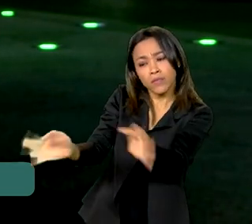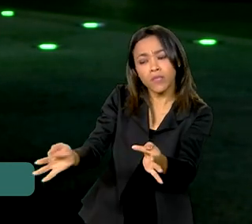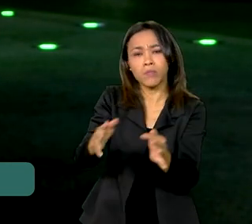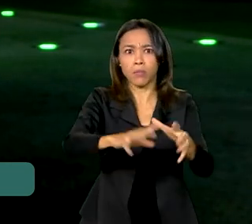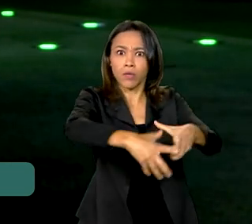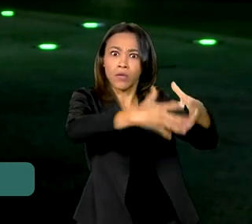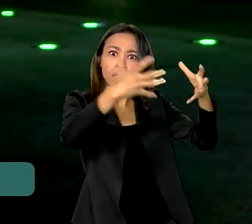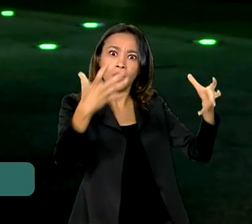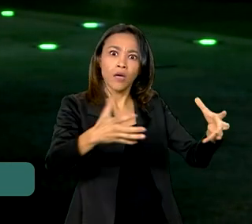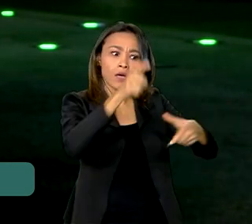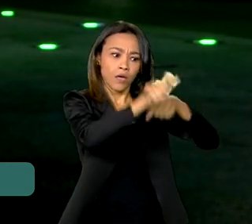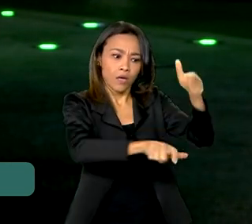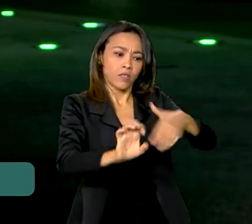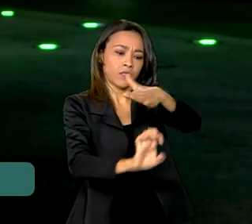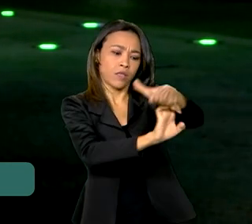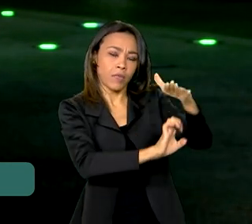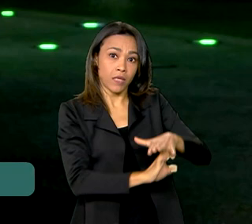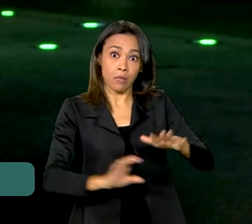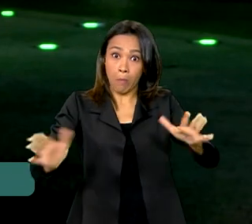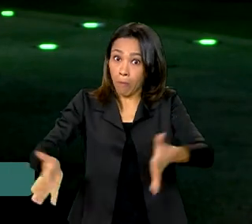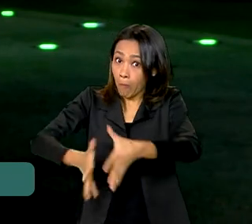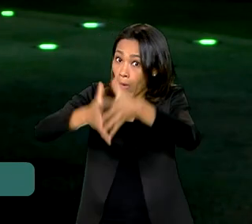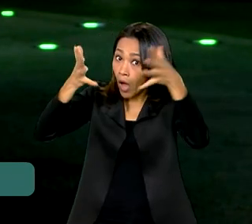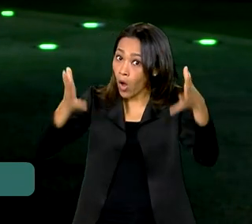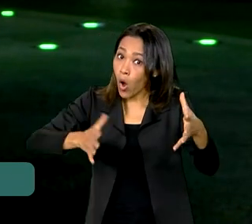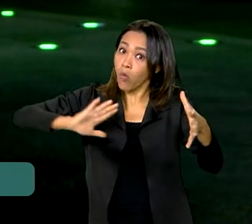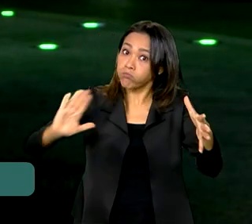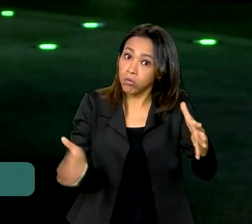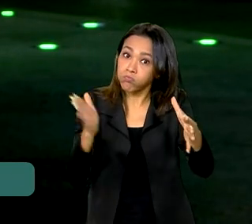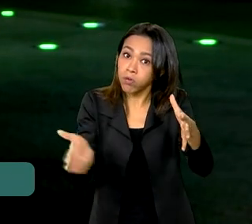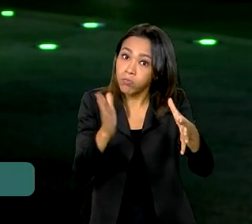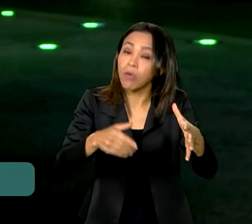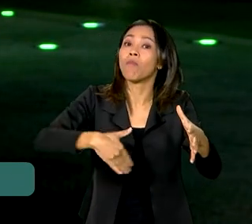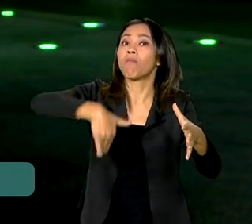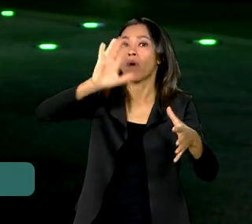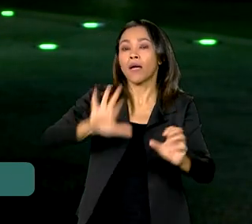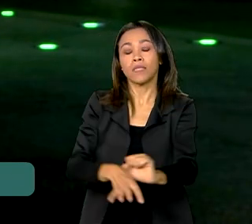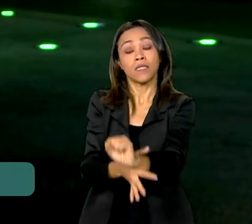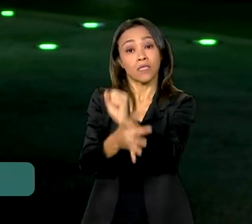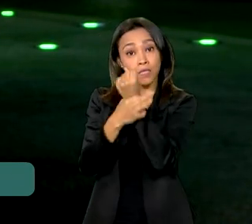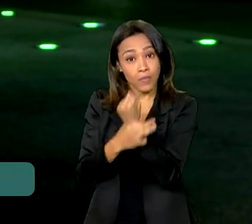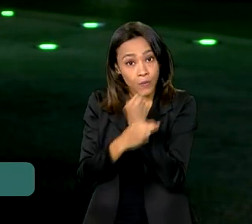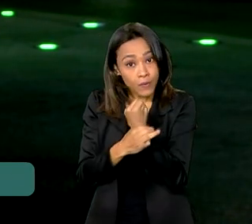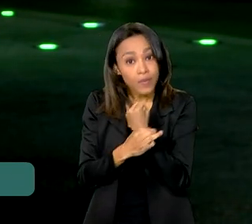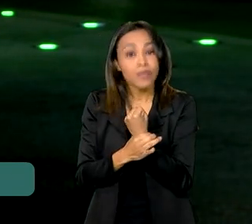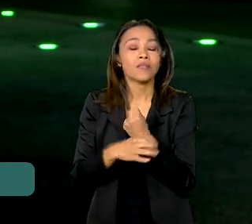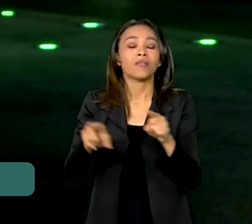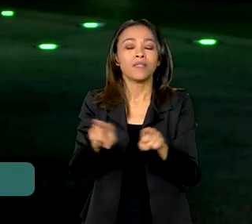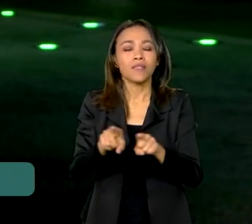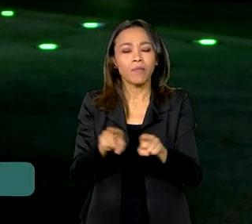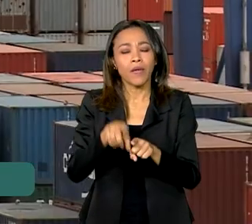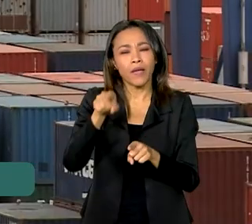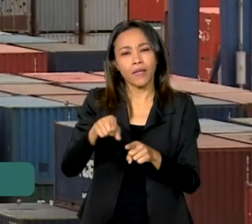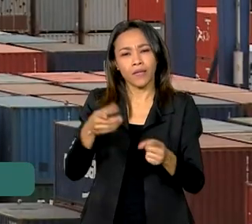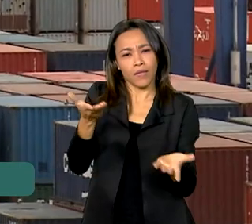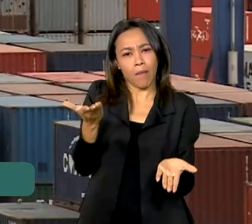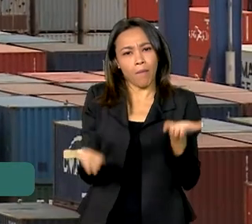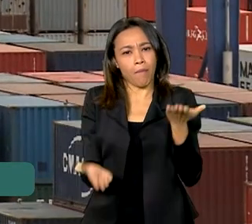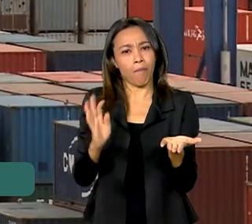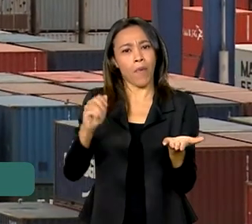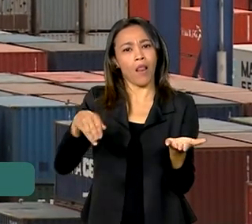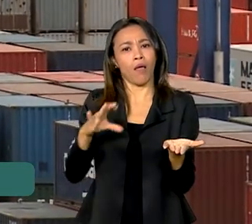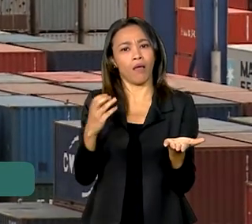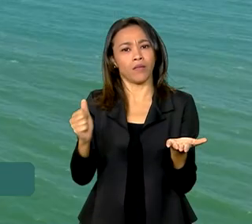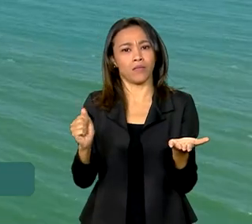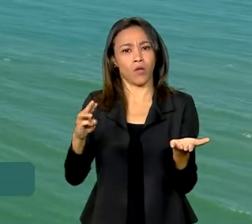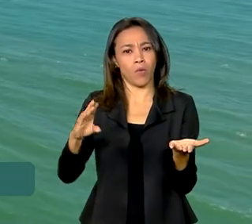Quanto maior a produção no campo, maior é a segurança alimentar e as receitas da balança comercial. O setor